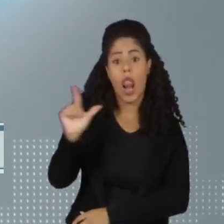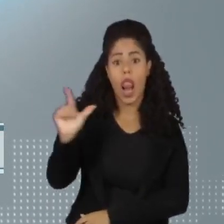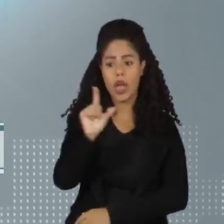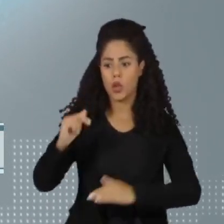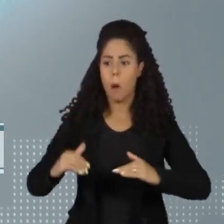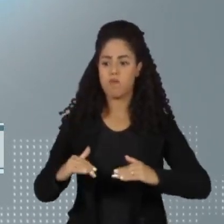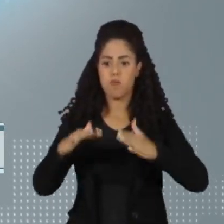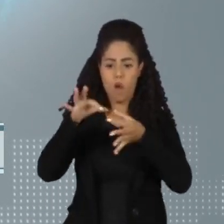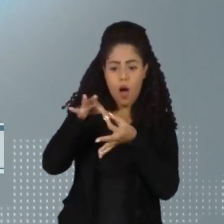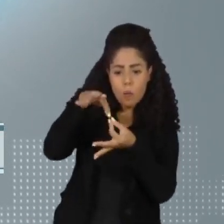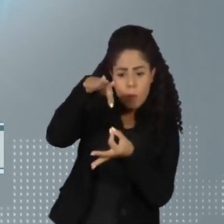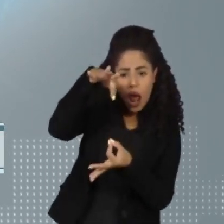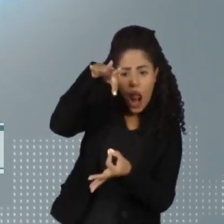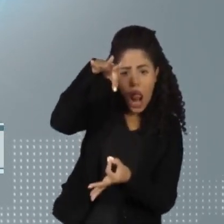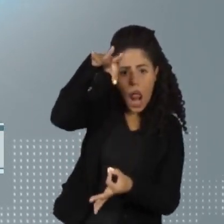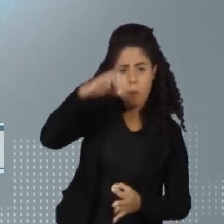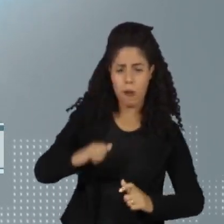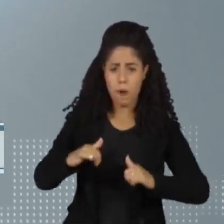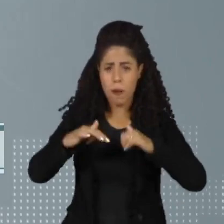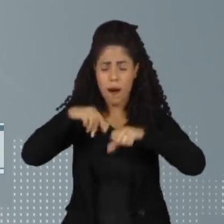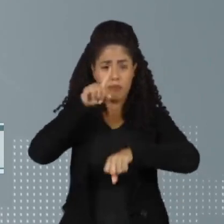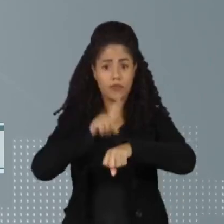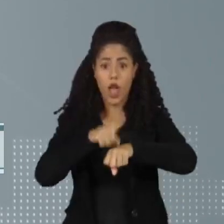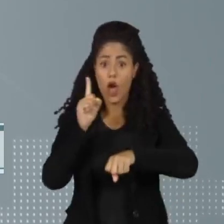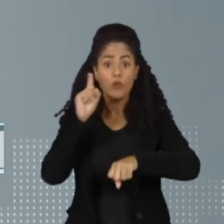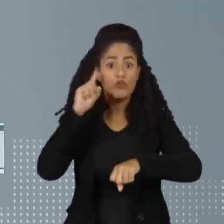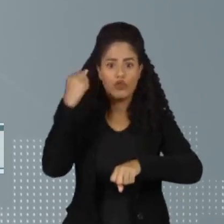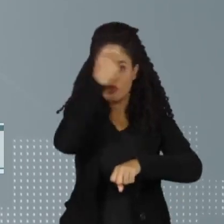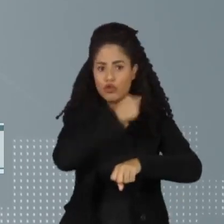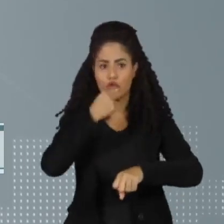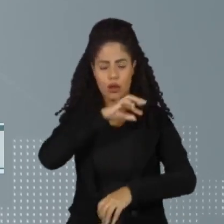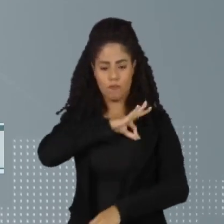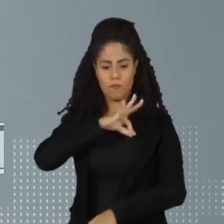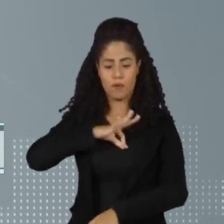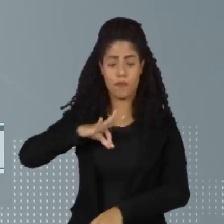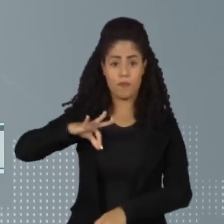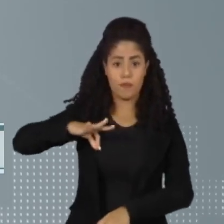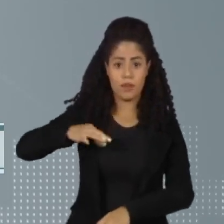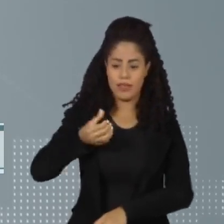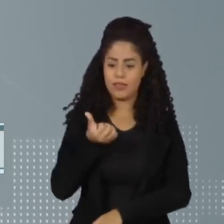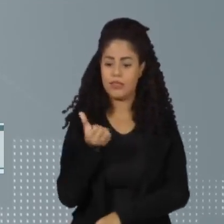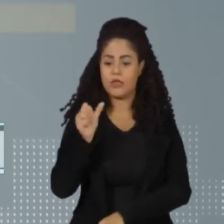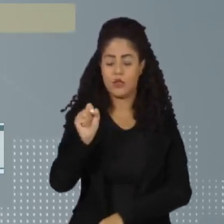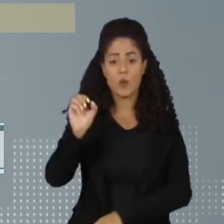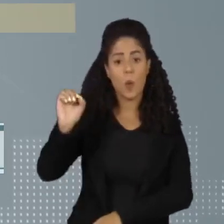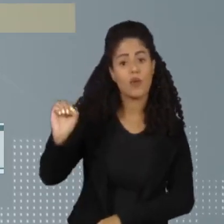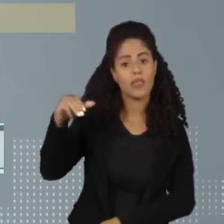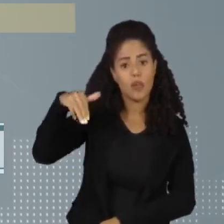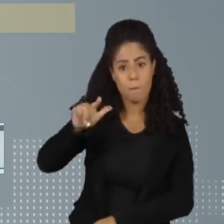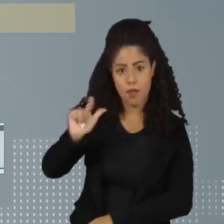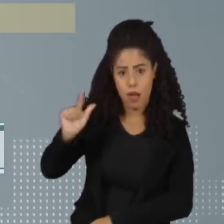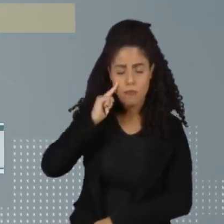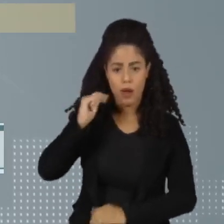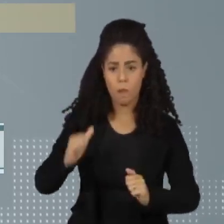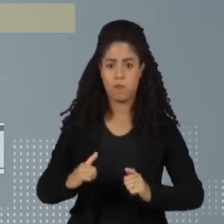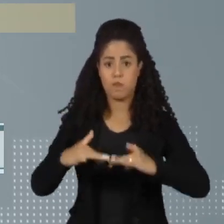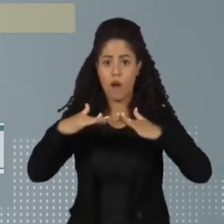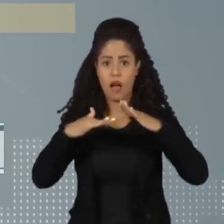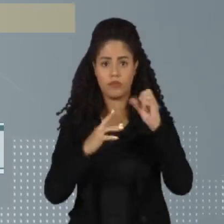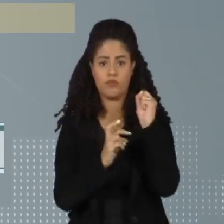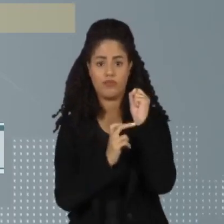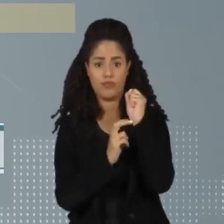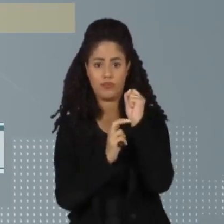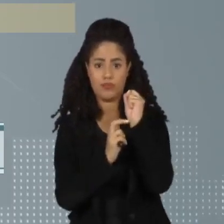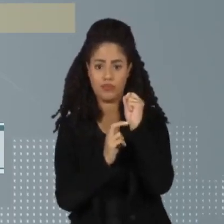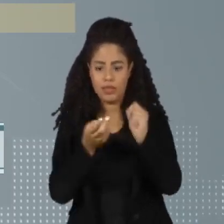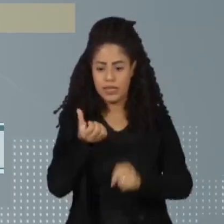cada metro quadrado em 24 horas. Em Bertioga, foram 683 milímetros. Em São Sebastião,